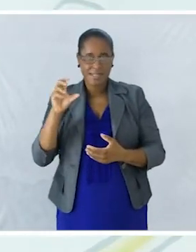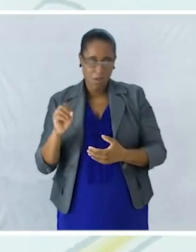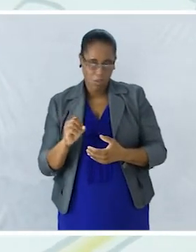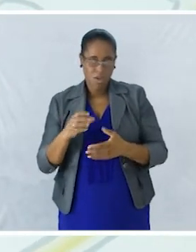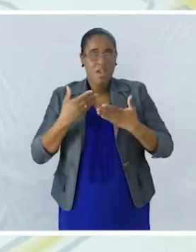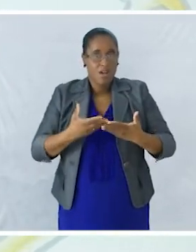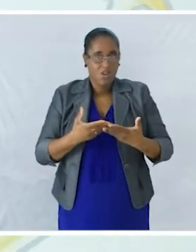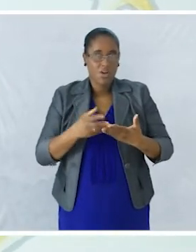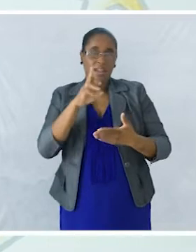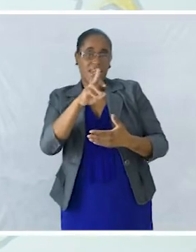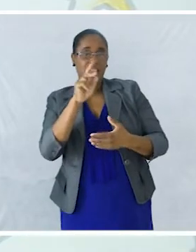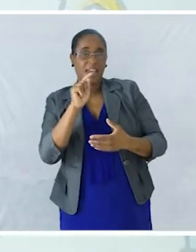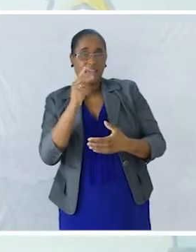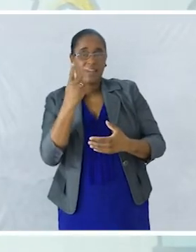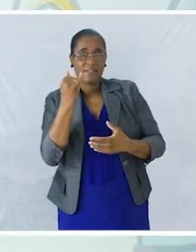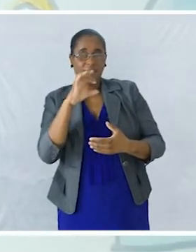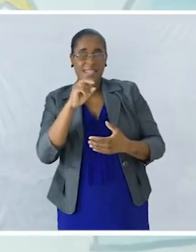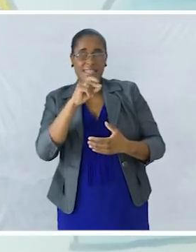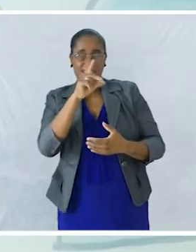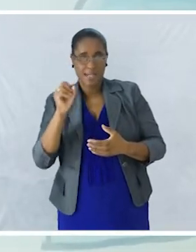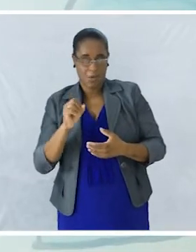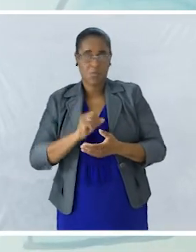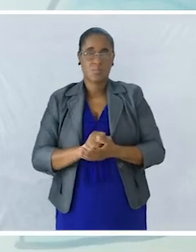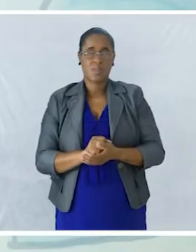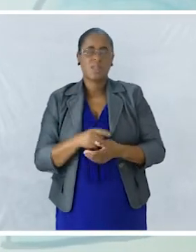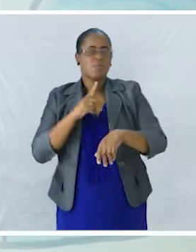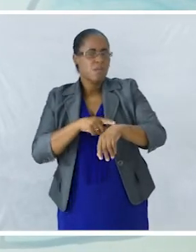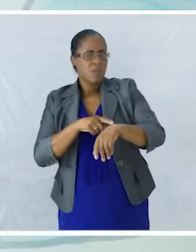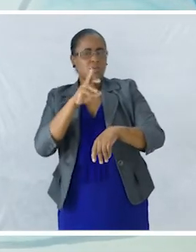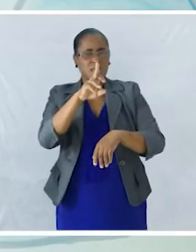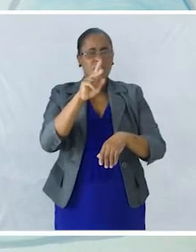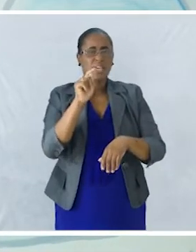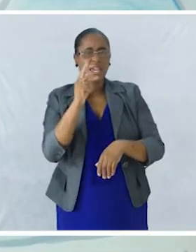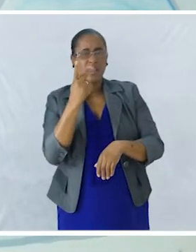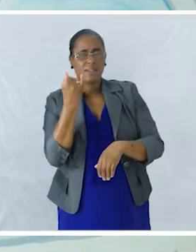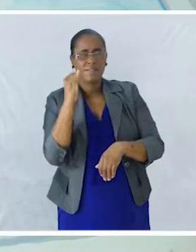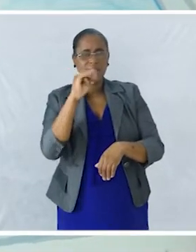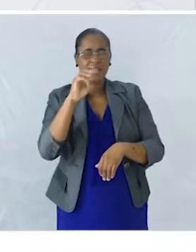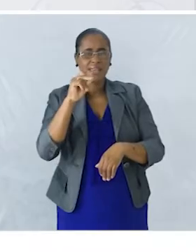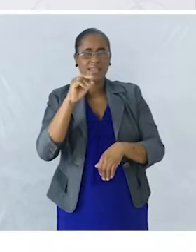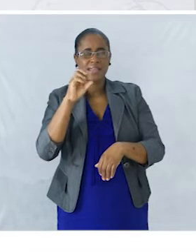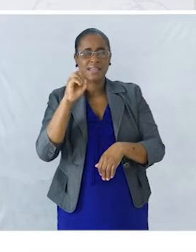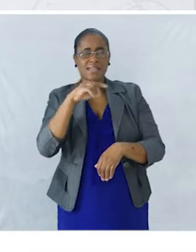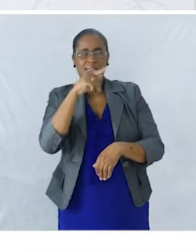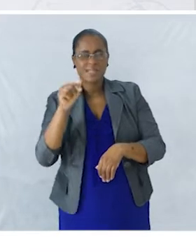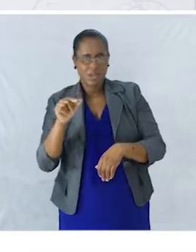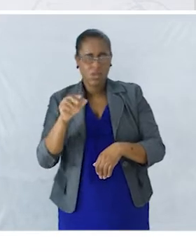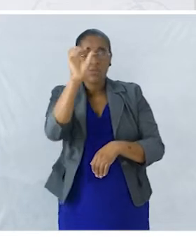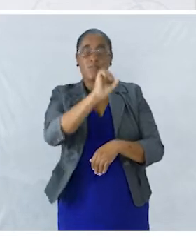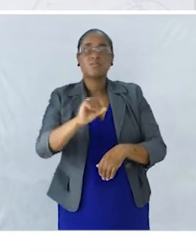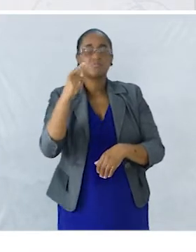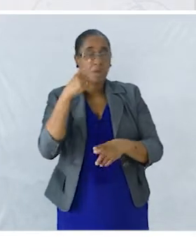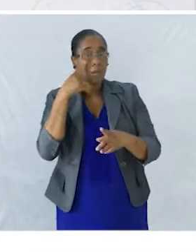No momento da revisão Vocês têm de certificar Que As ideias estão